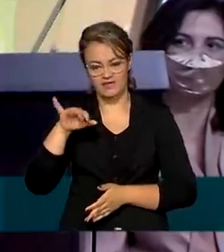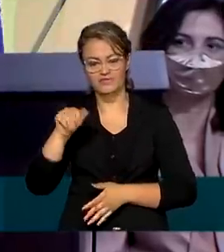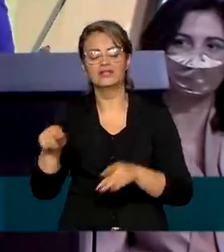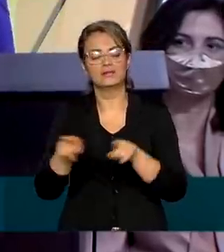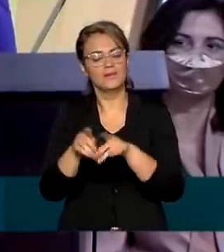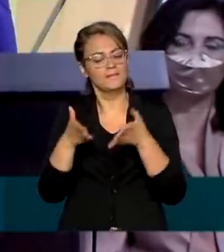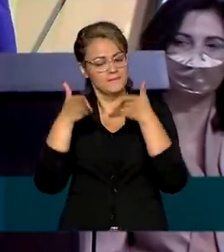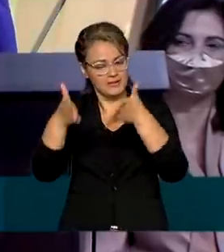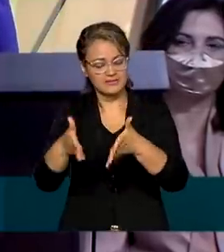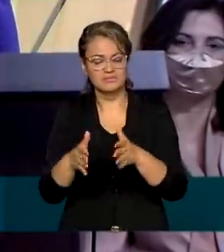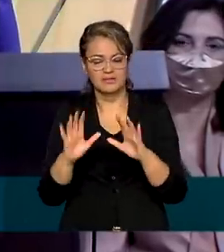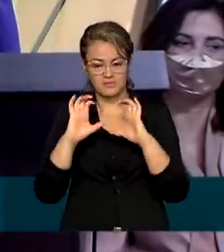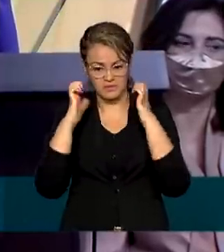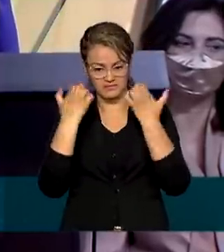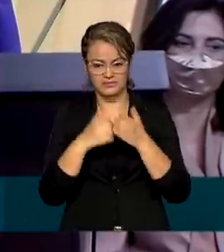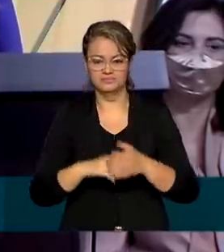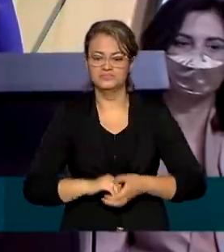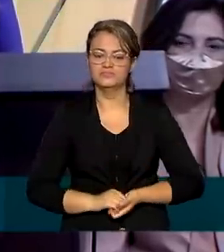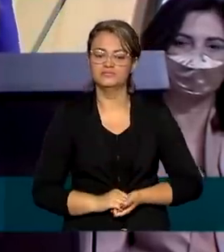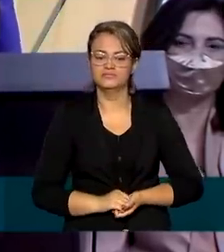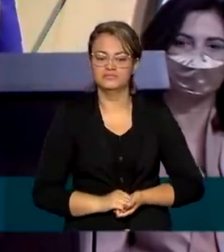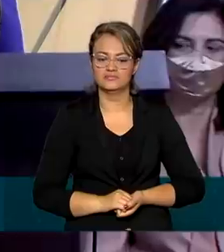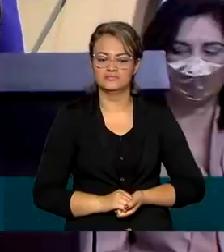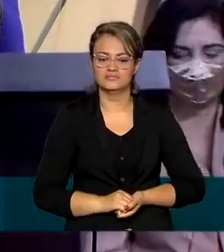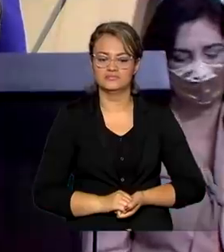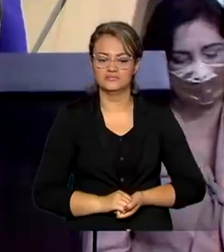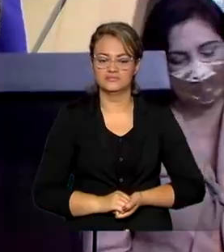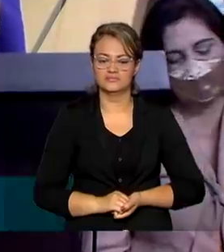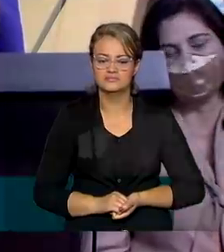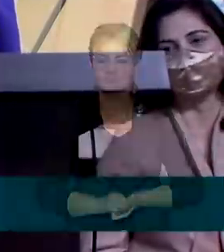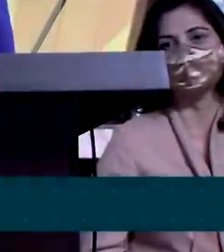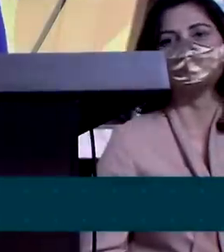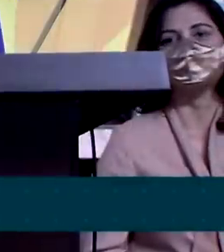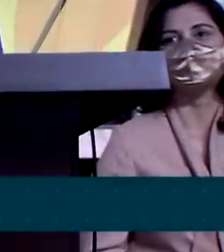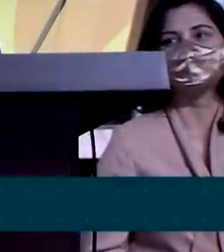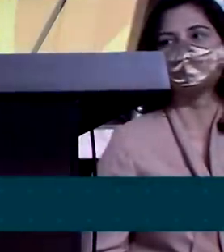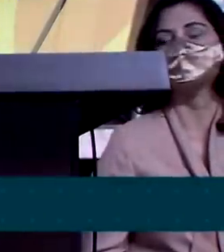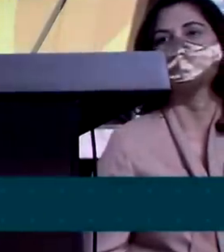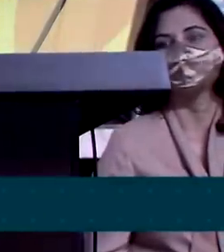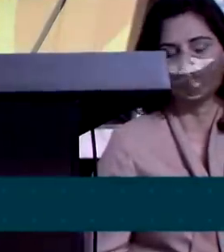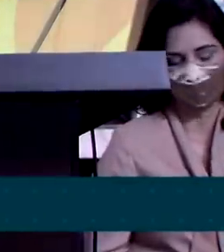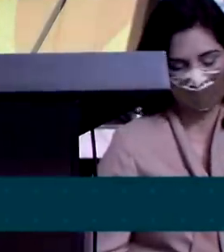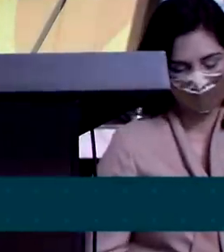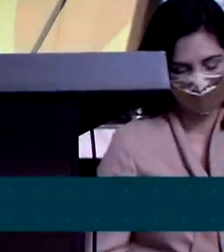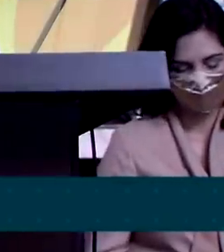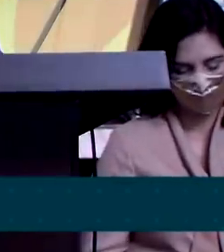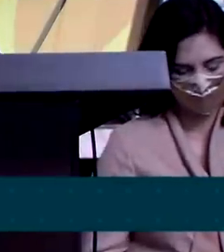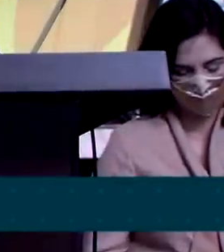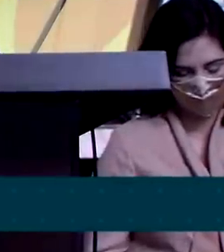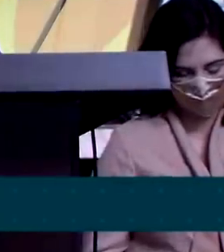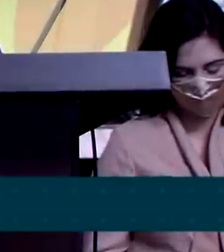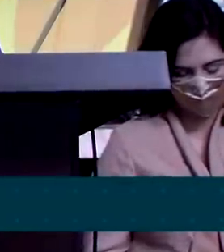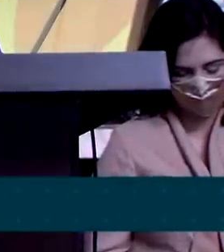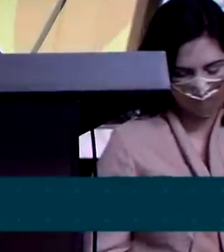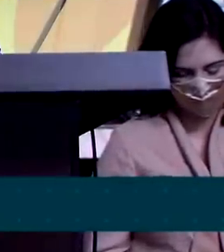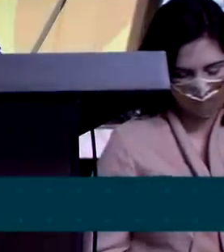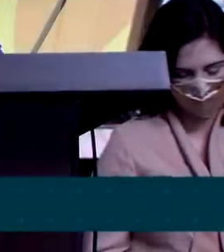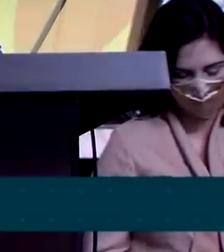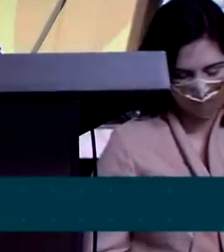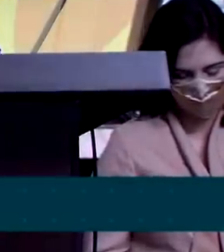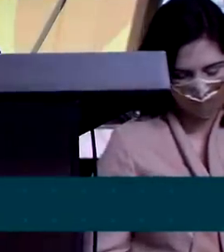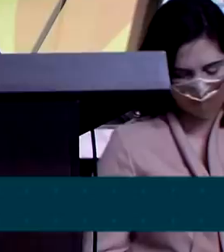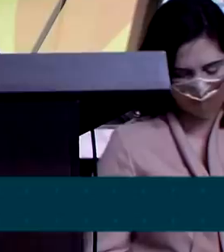participaram da solenidade. O que eu luto lá desde o início é para criarmos protocolos de atendimento. A Casa da Mulher